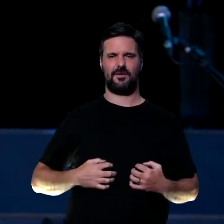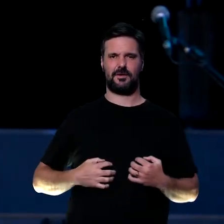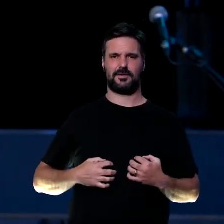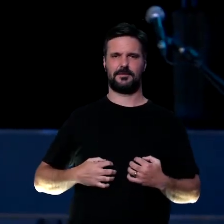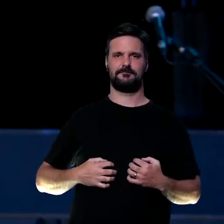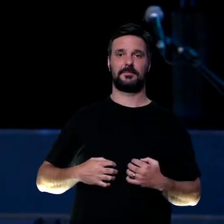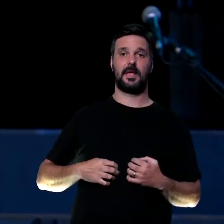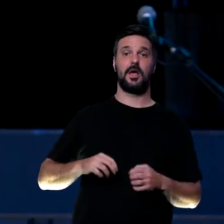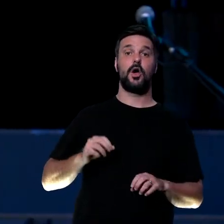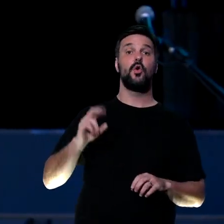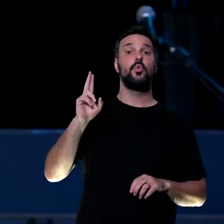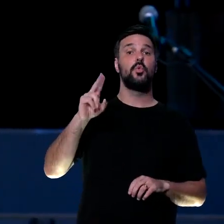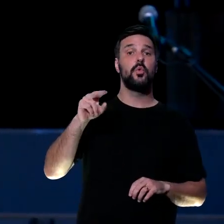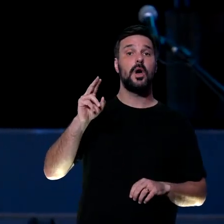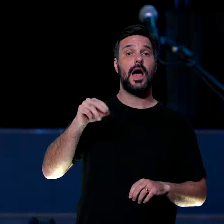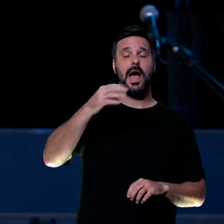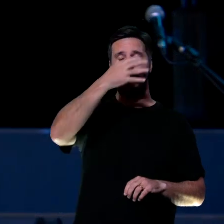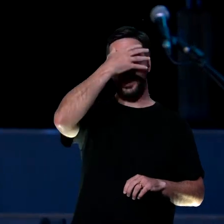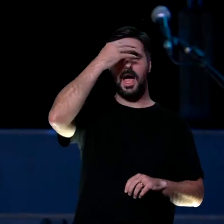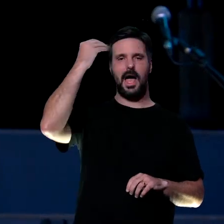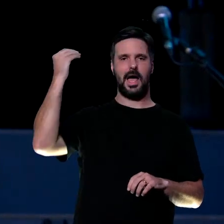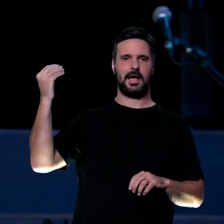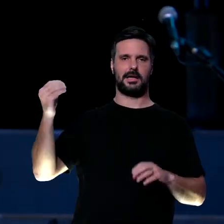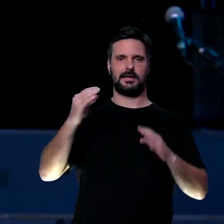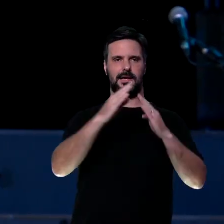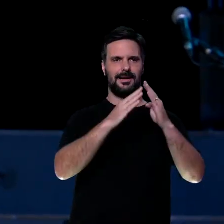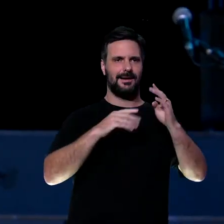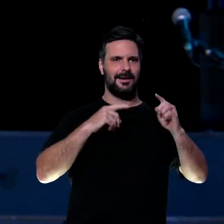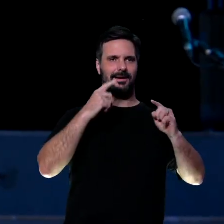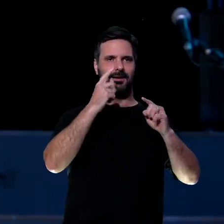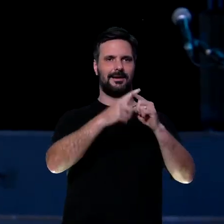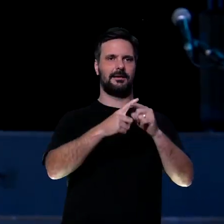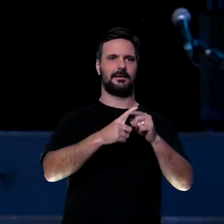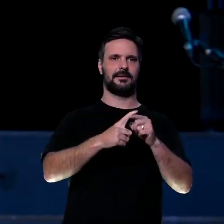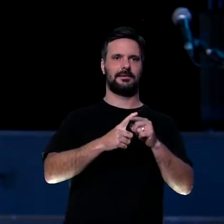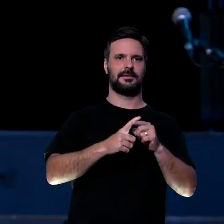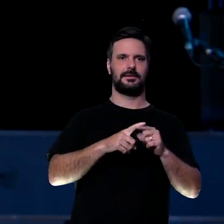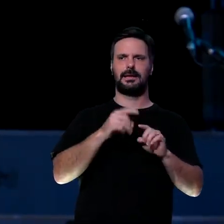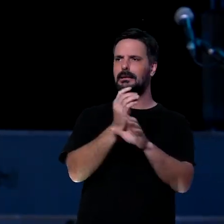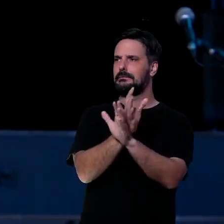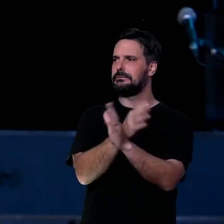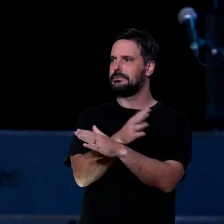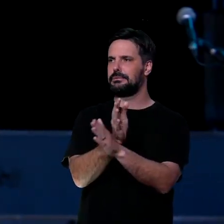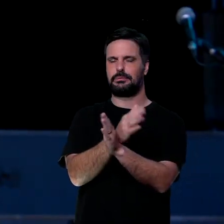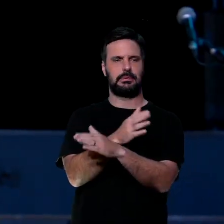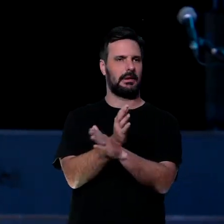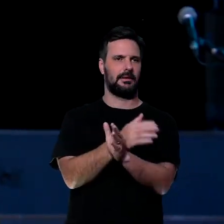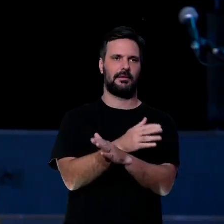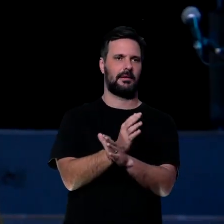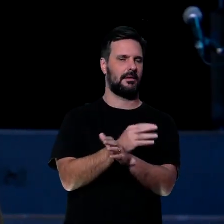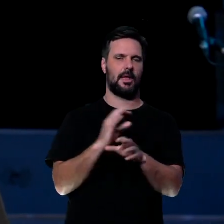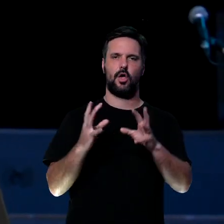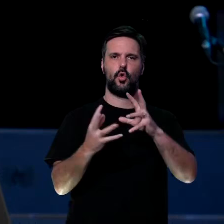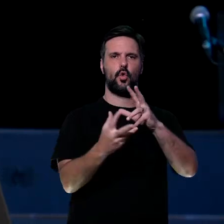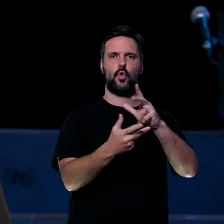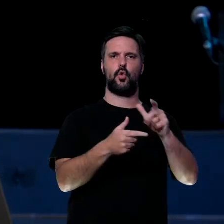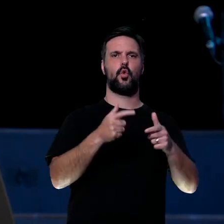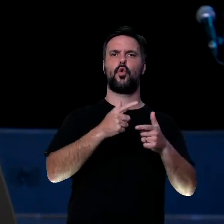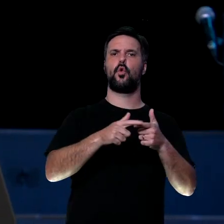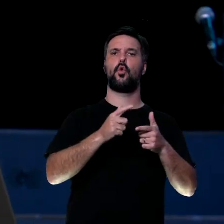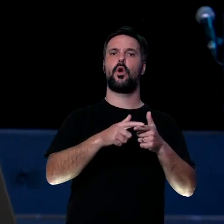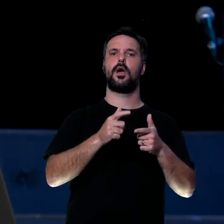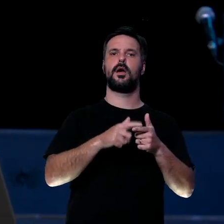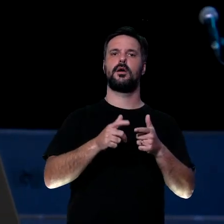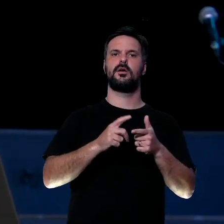Não se esqueça, nós não precisamos ser uma igreja alienada que não sabe os problemas que o mundo está enfrentando. A gente também não está sendo